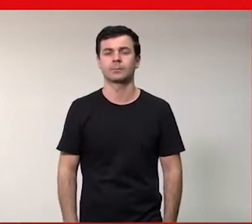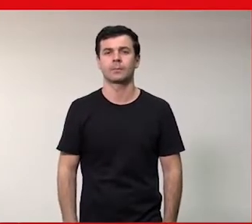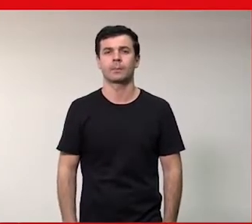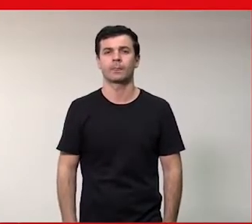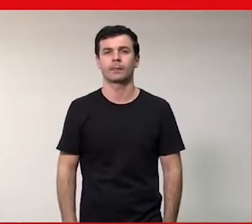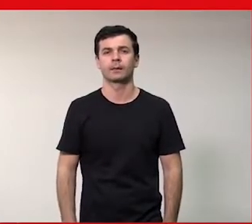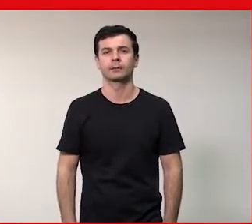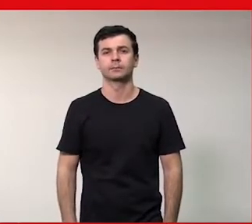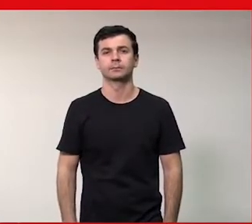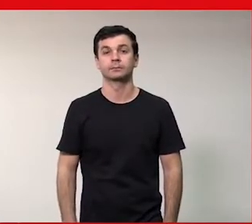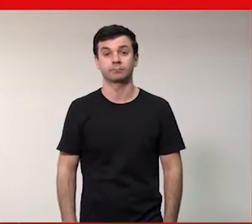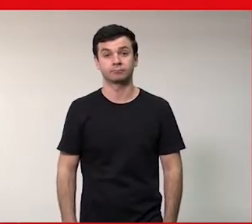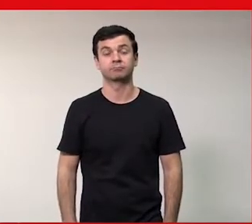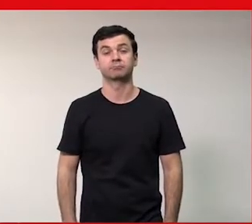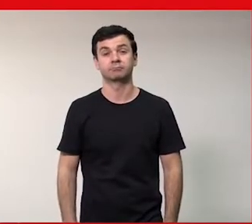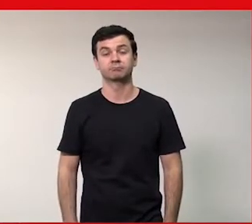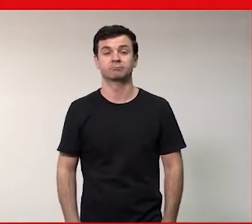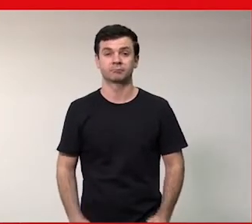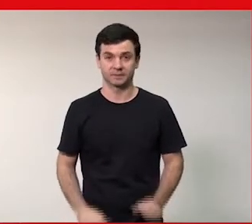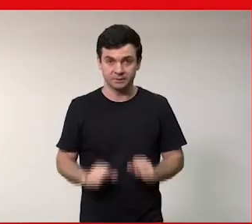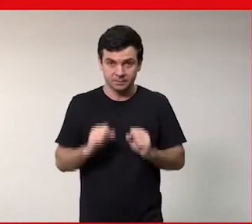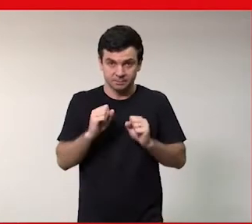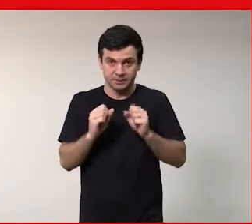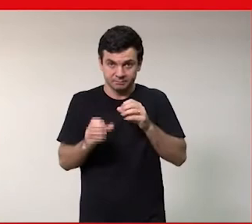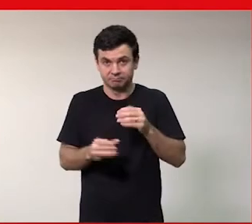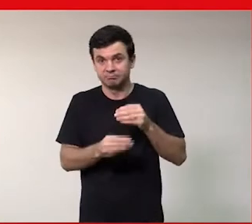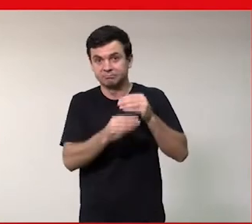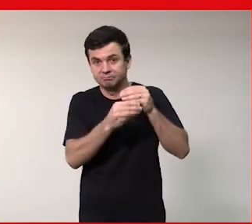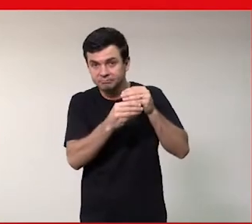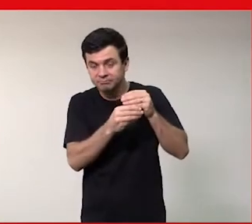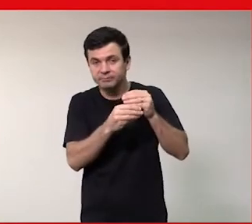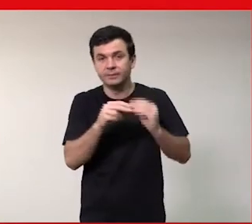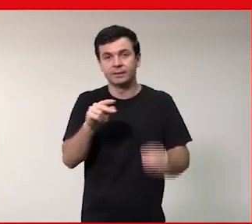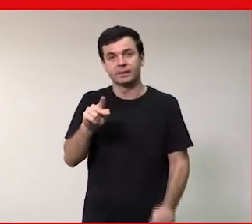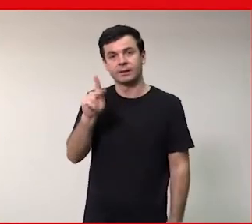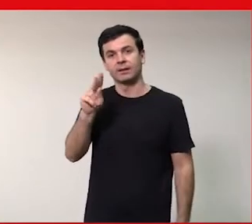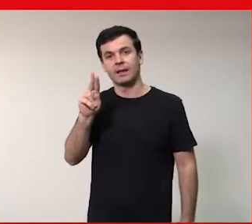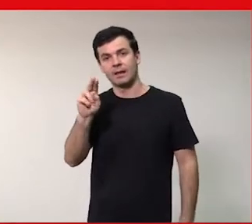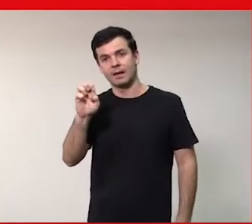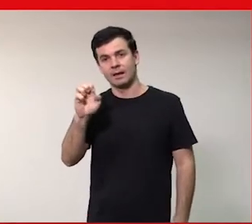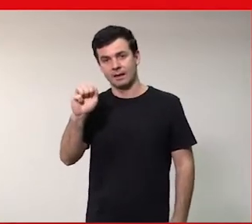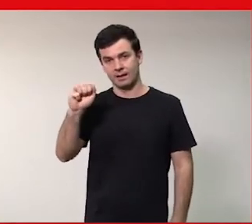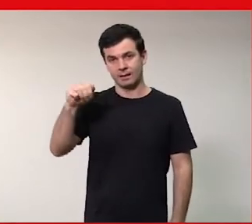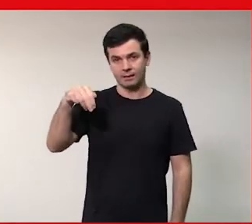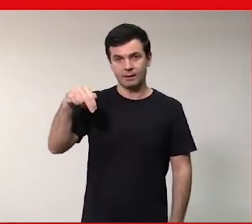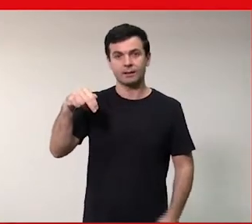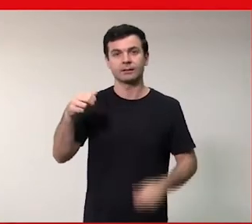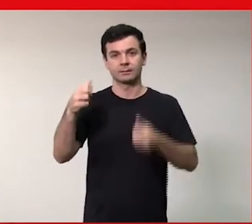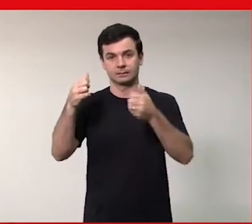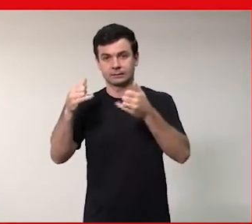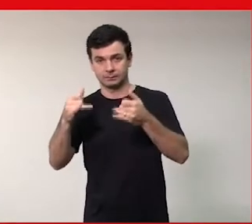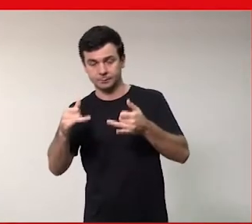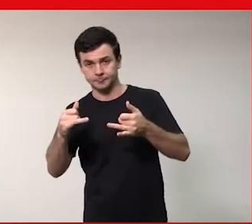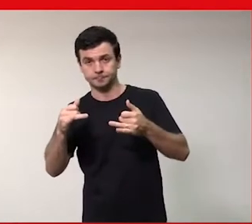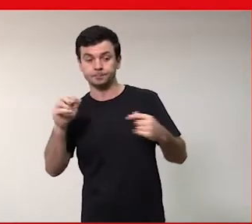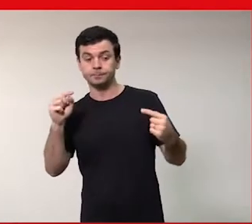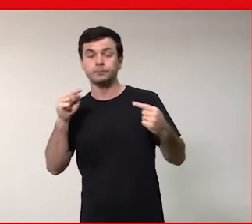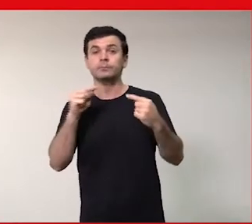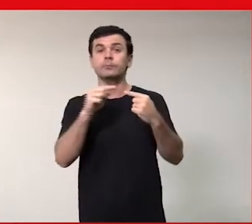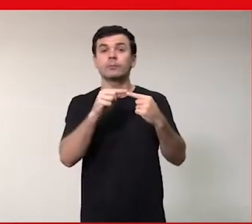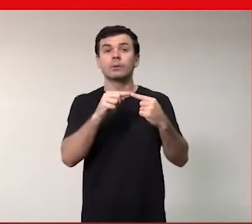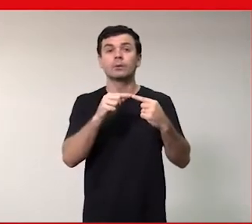Eu gostaria só de complementar a minha fala da Karen da Letéia em relação a essa questão do